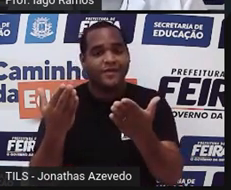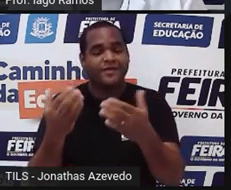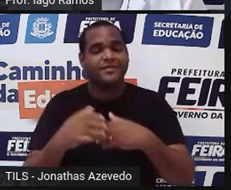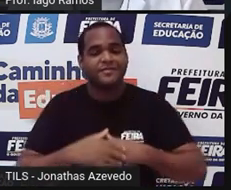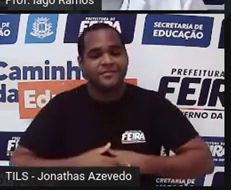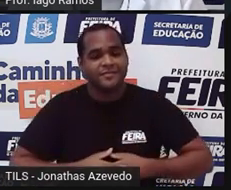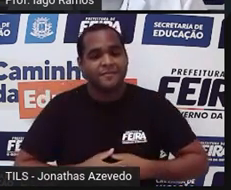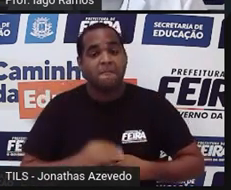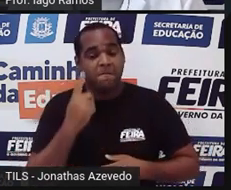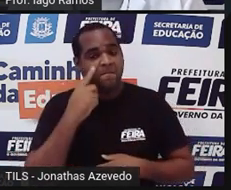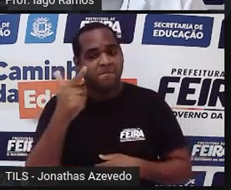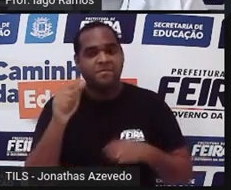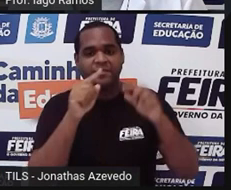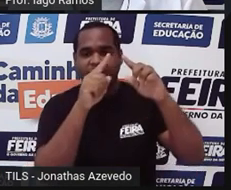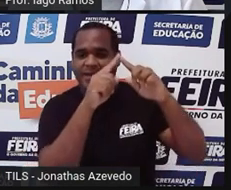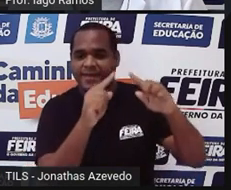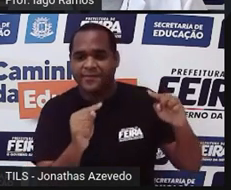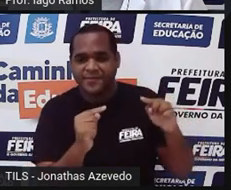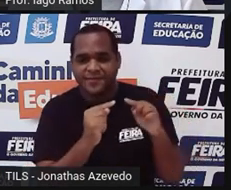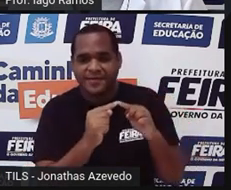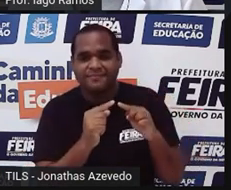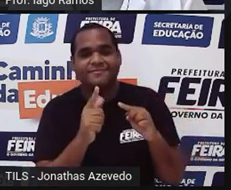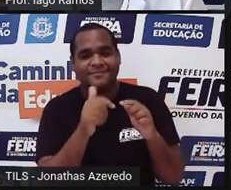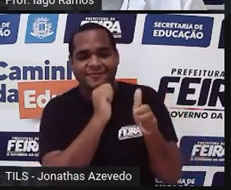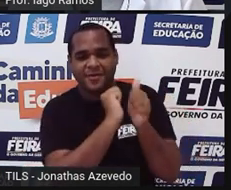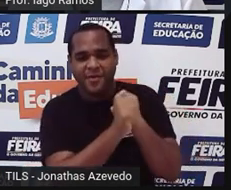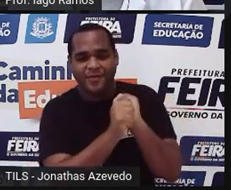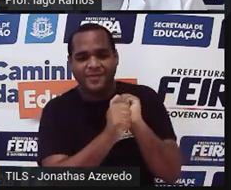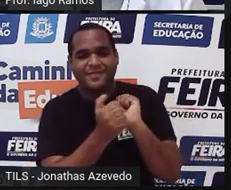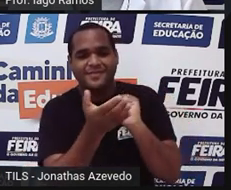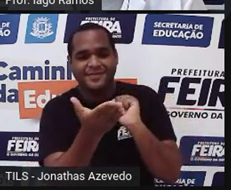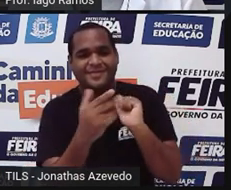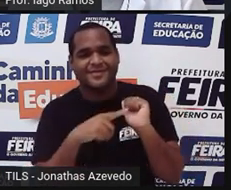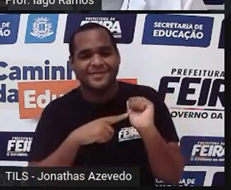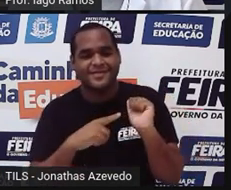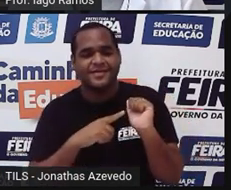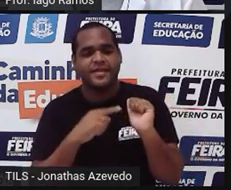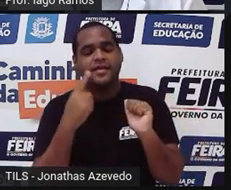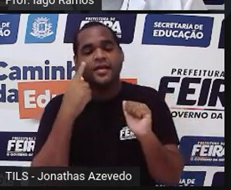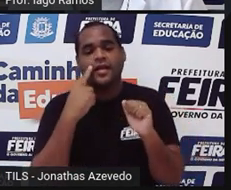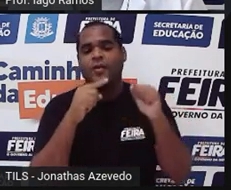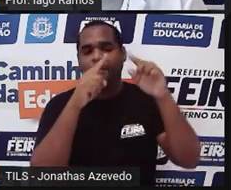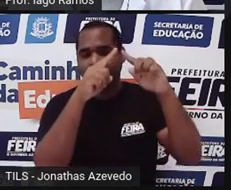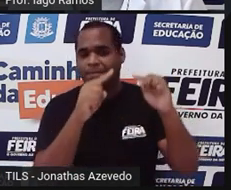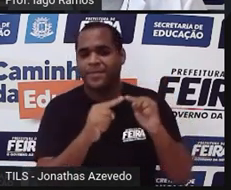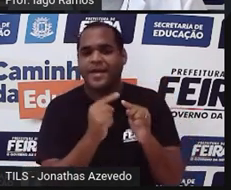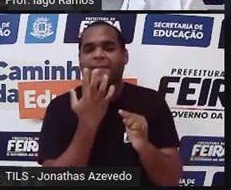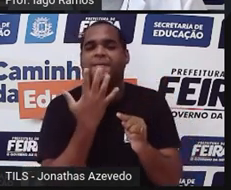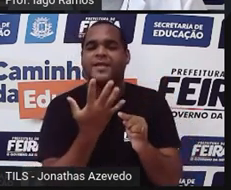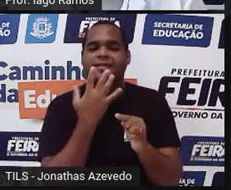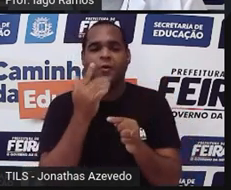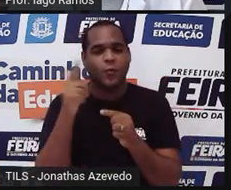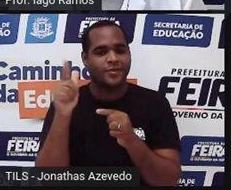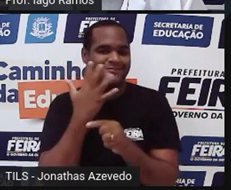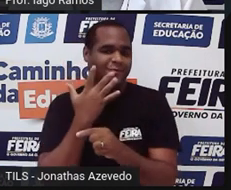Olha aqui, ó. Temos um triângulo aqui. Olha, ó... Vou tentar outra cor aqui.